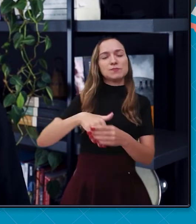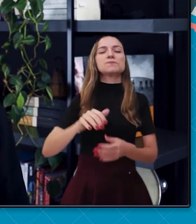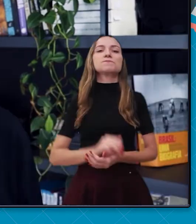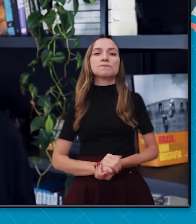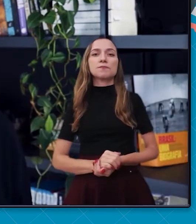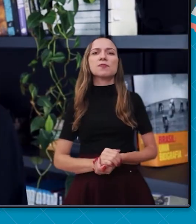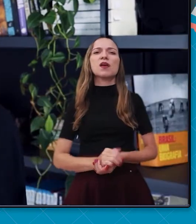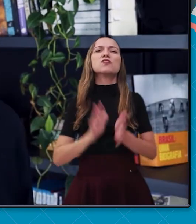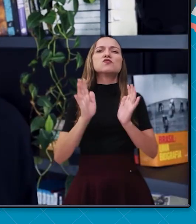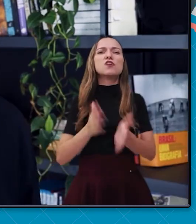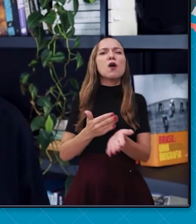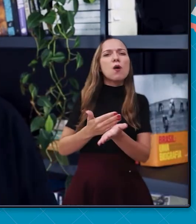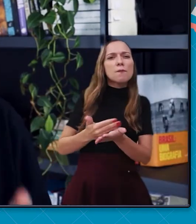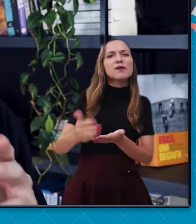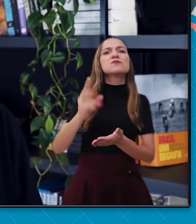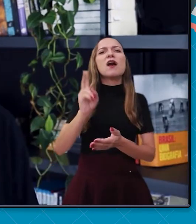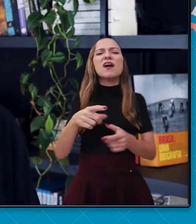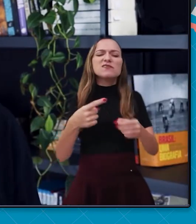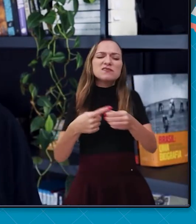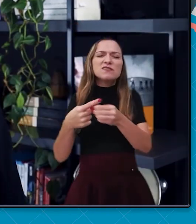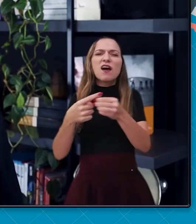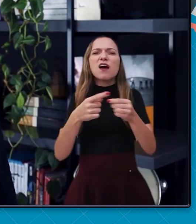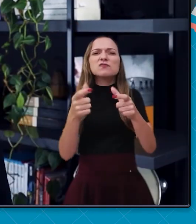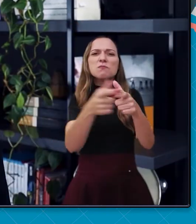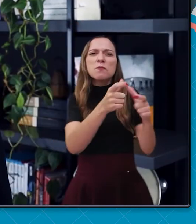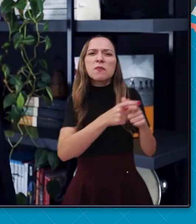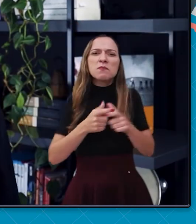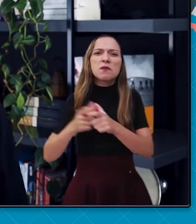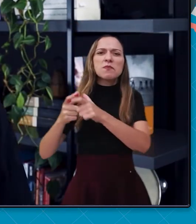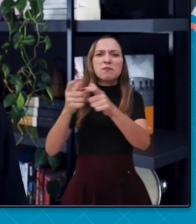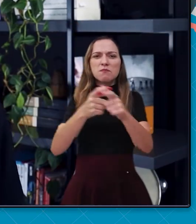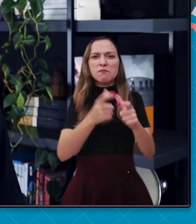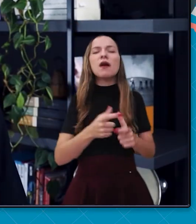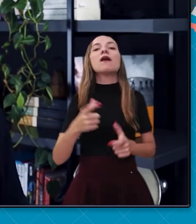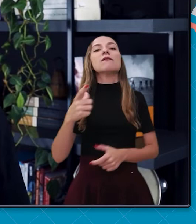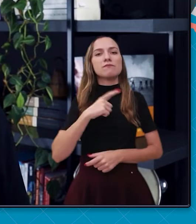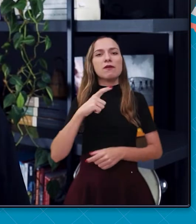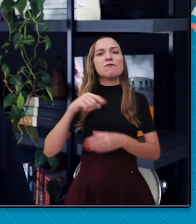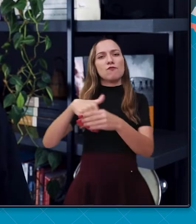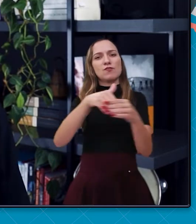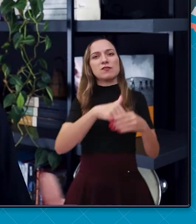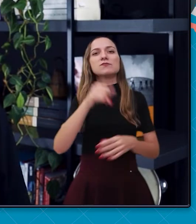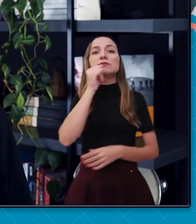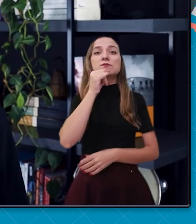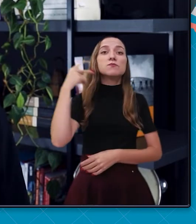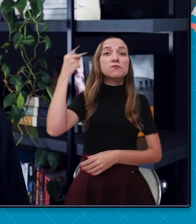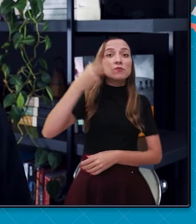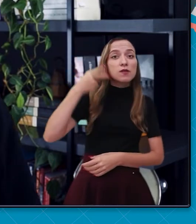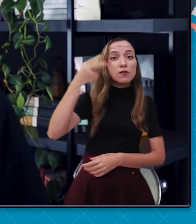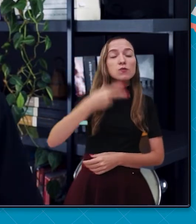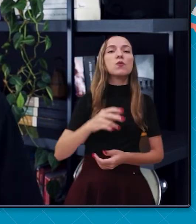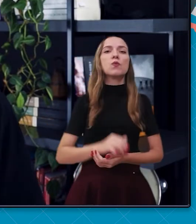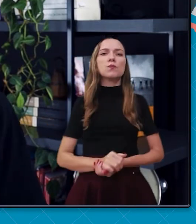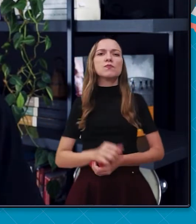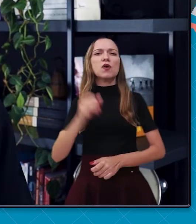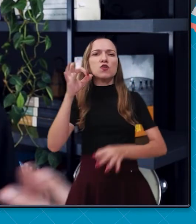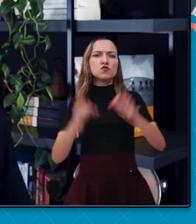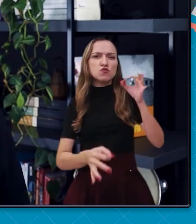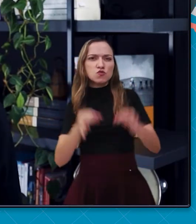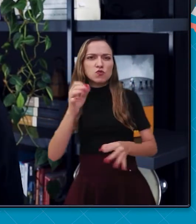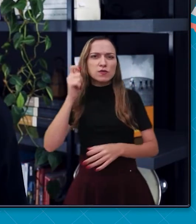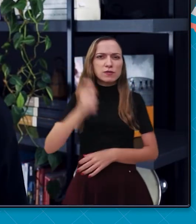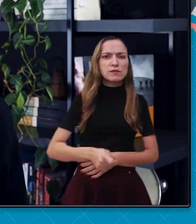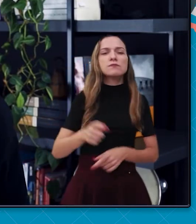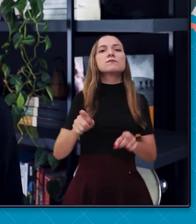vilas e tinham um caráter local. Eram escolhidos vereadores, juiz ordinário, procuradores